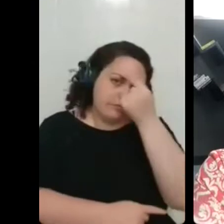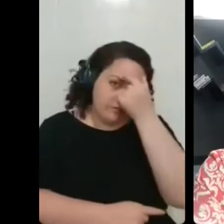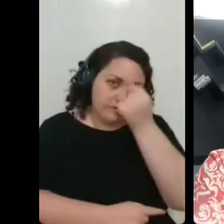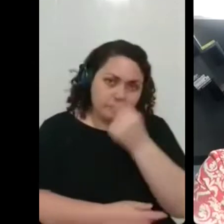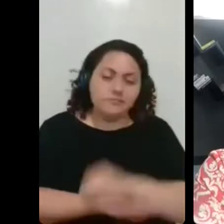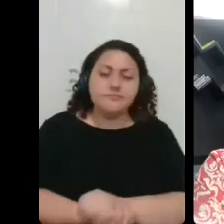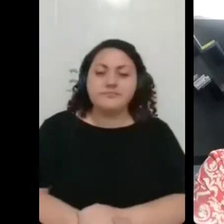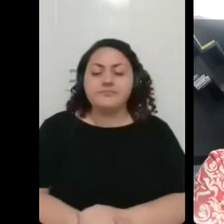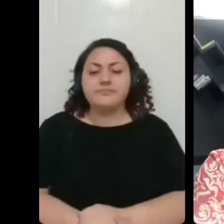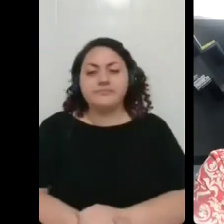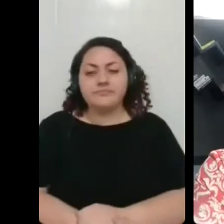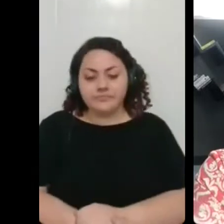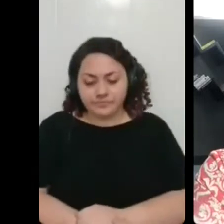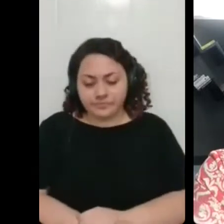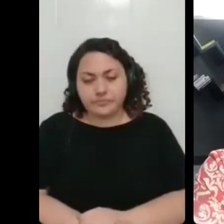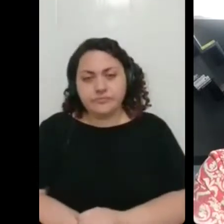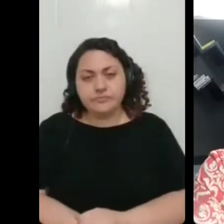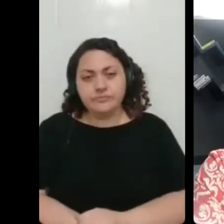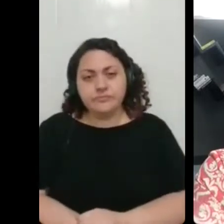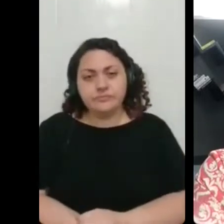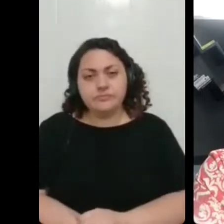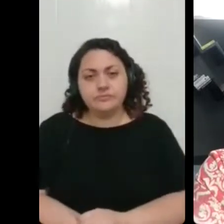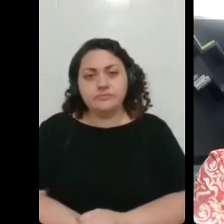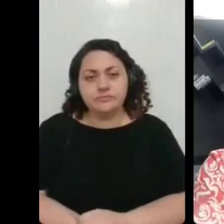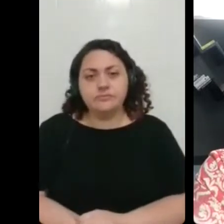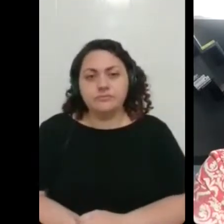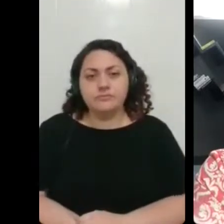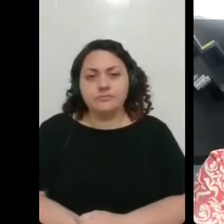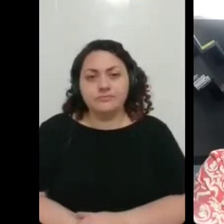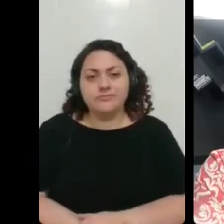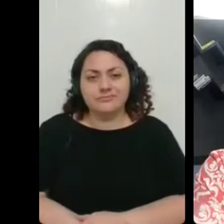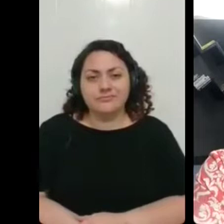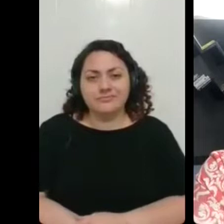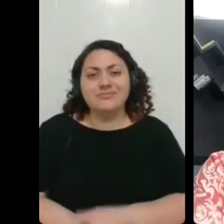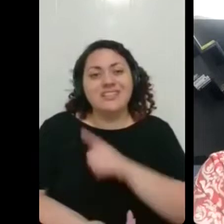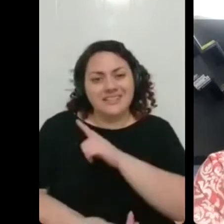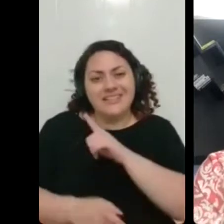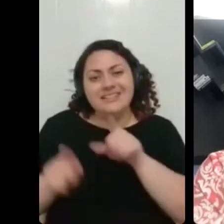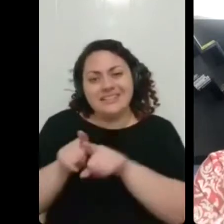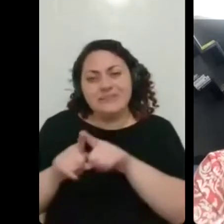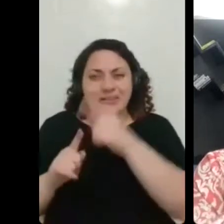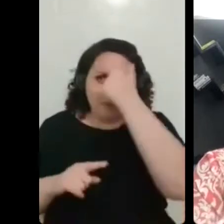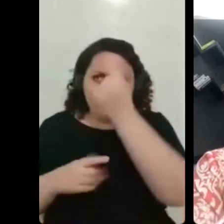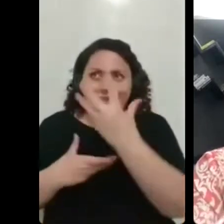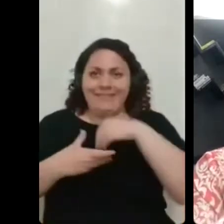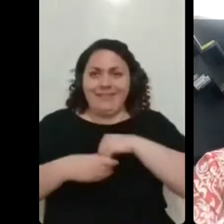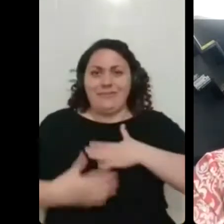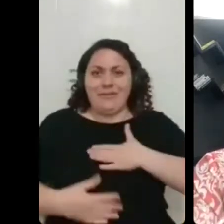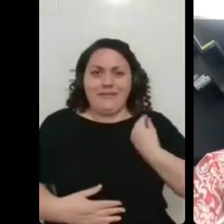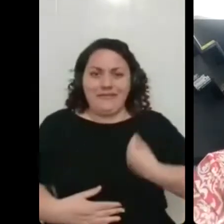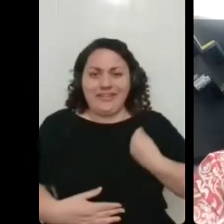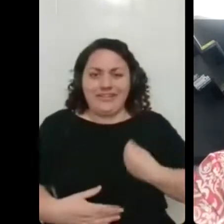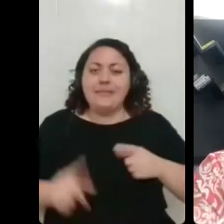da instituição sabe? e apesar da instituição também estar dentro da nossa vida mas